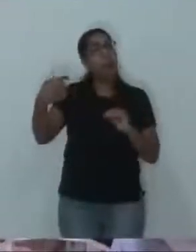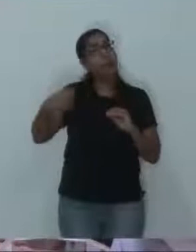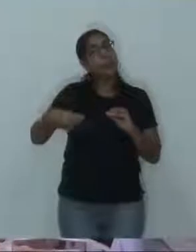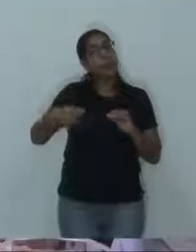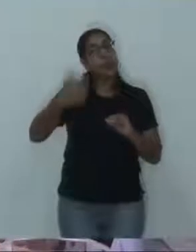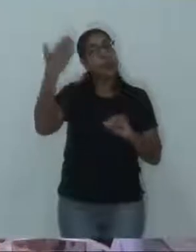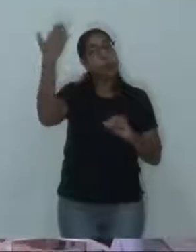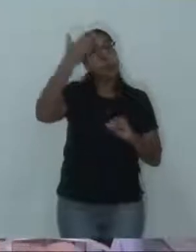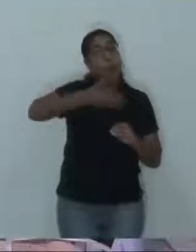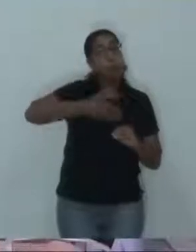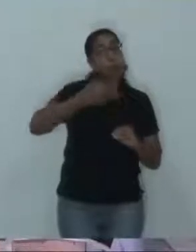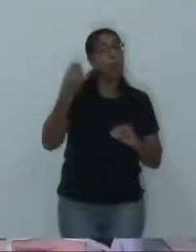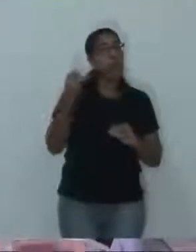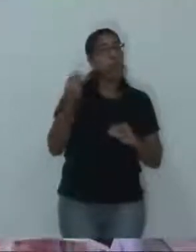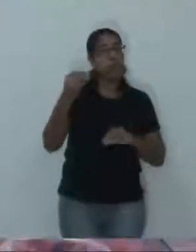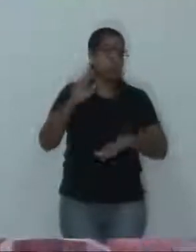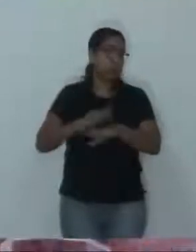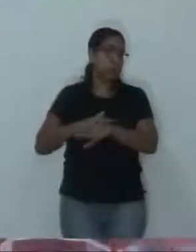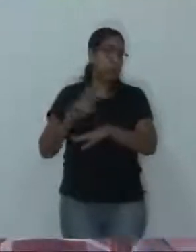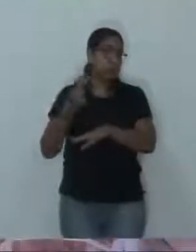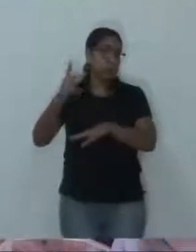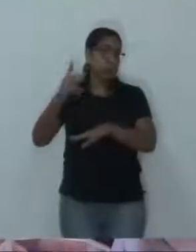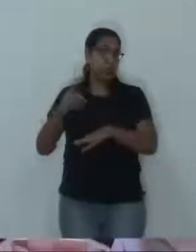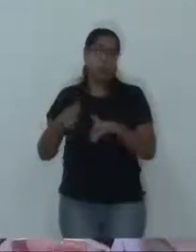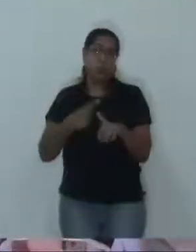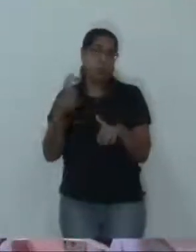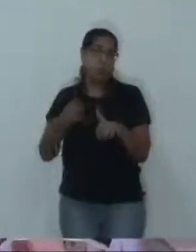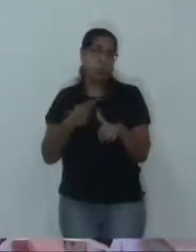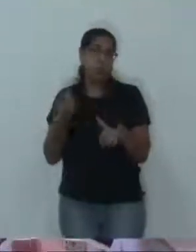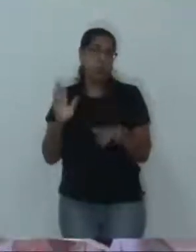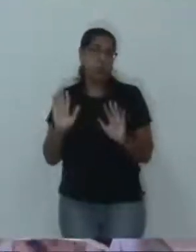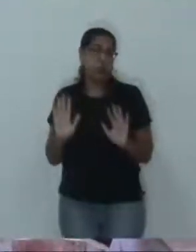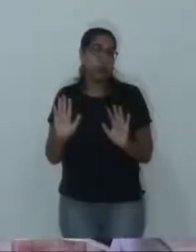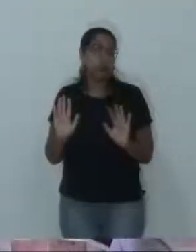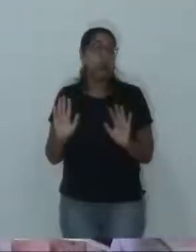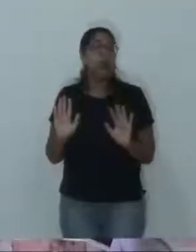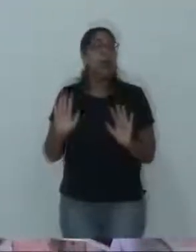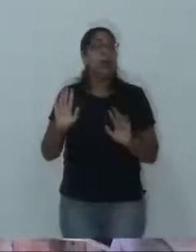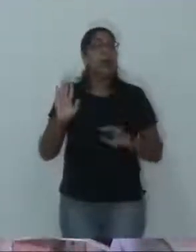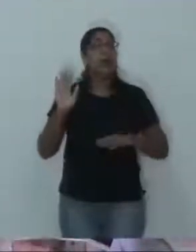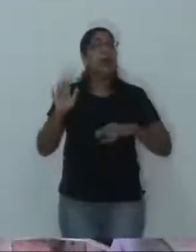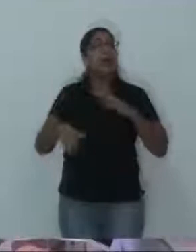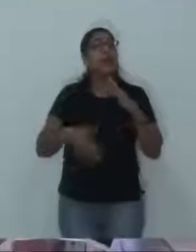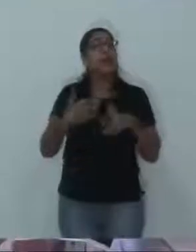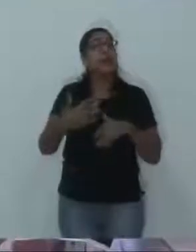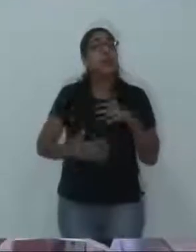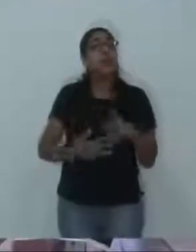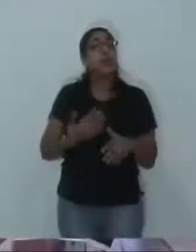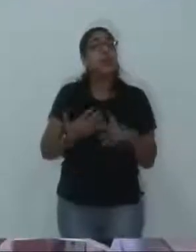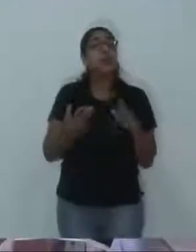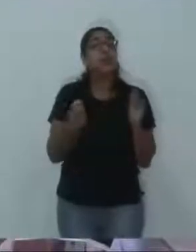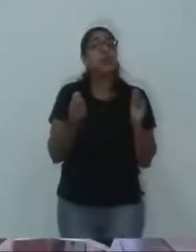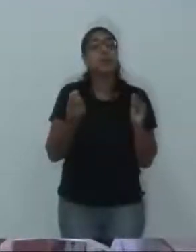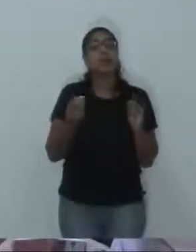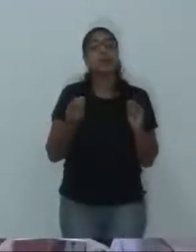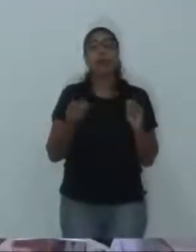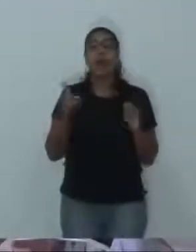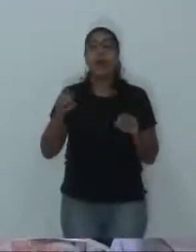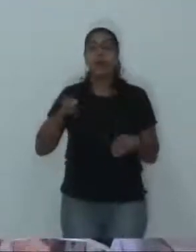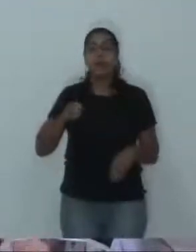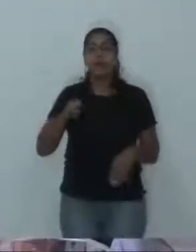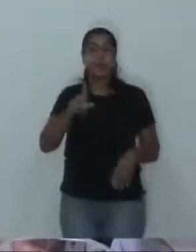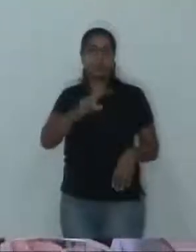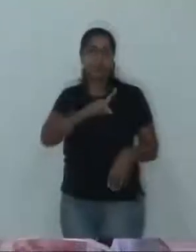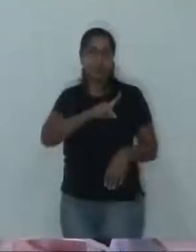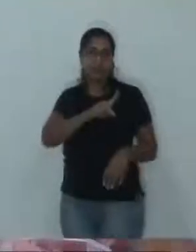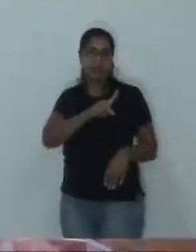que foi provocado por ele. Desse mesmo jeito, ele levou as mesmas perguntas aqui ao MP. E eu já fiz